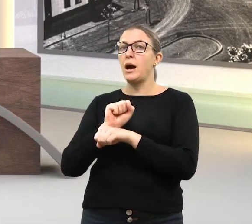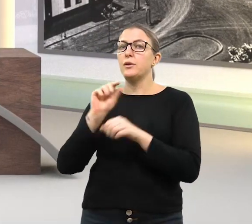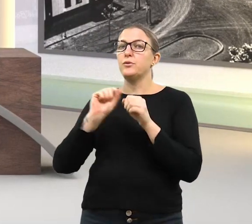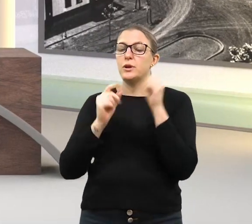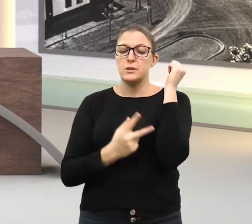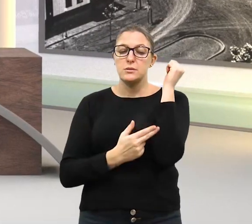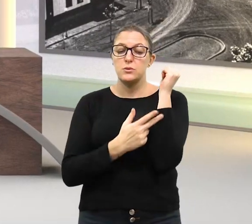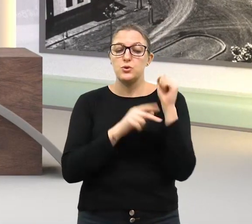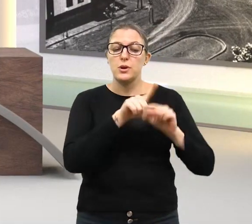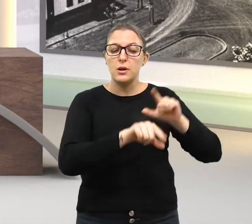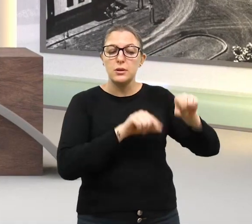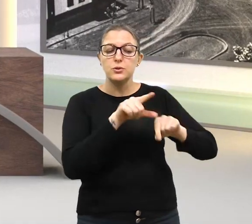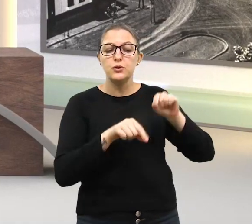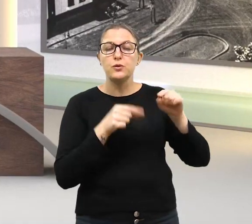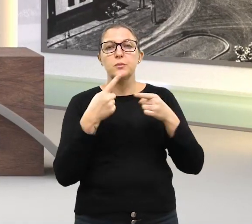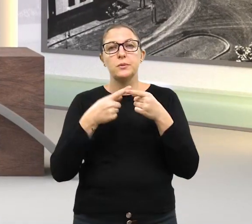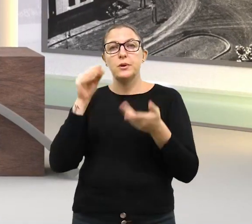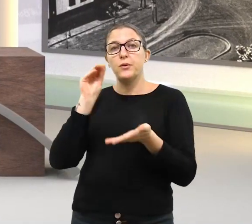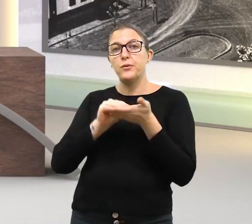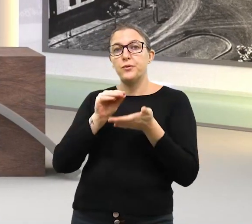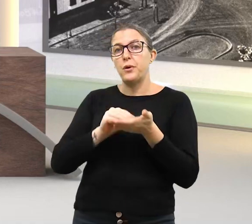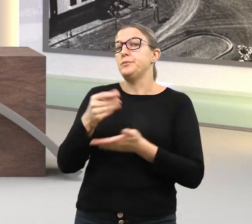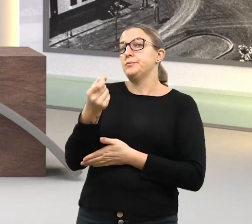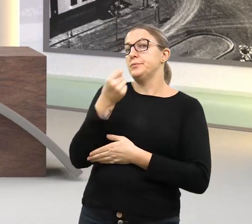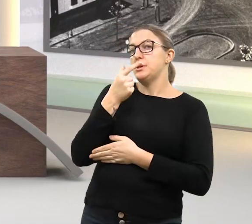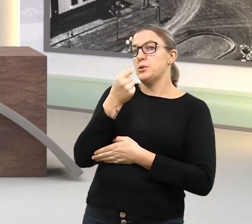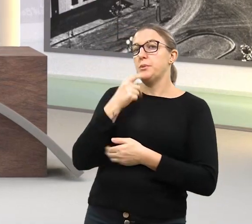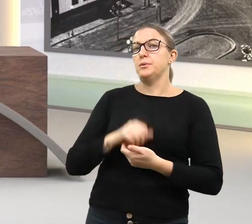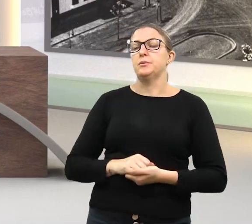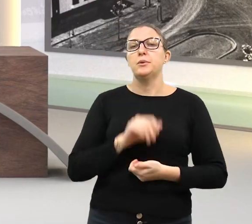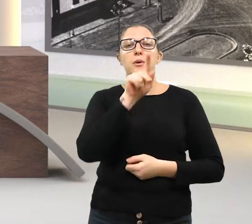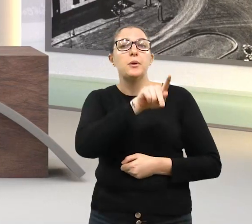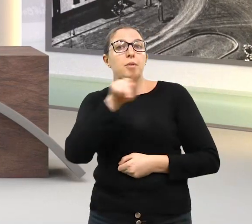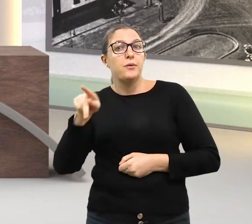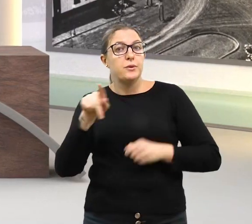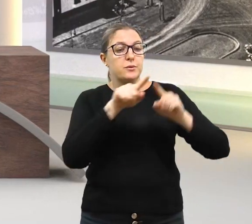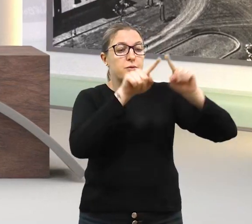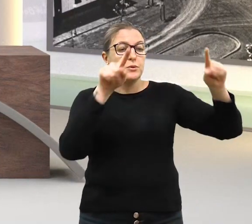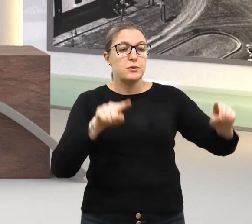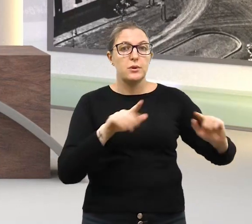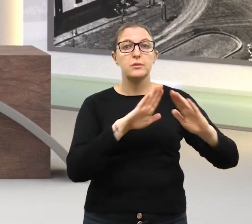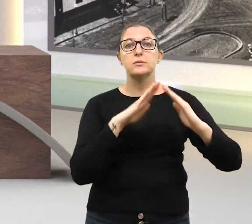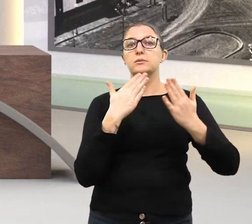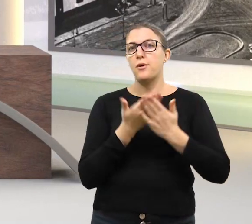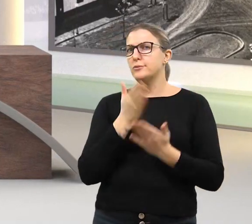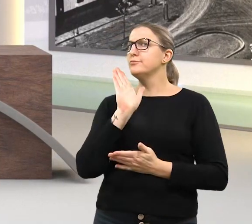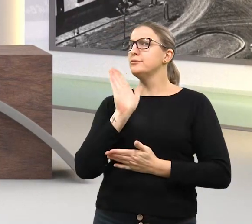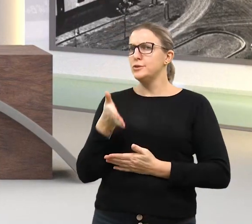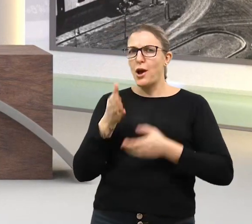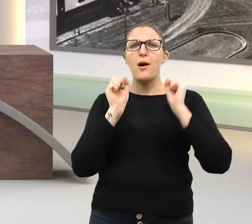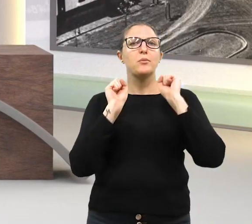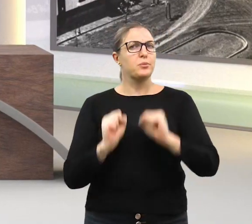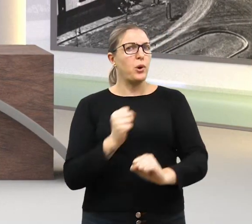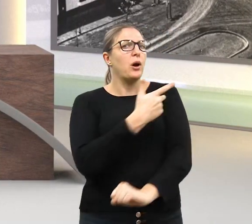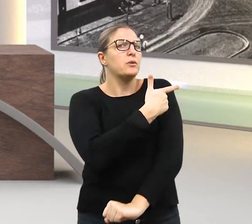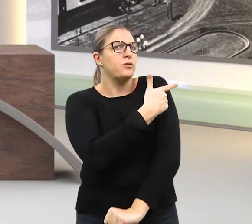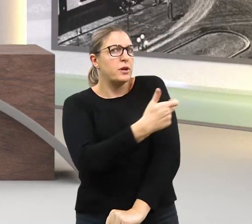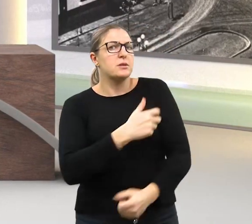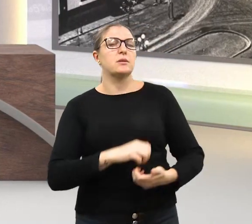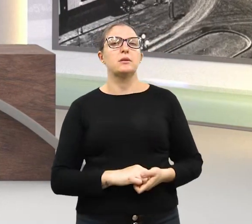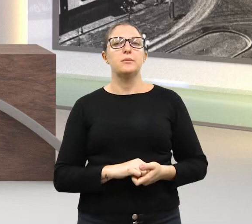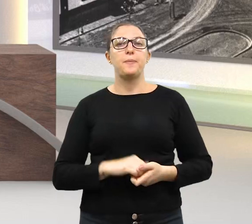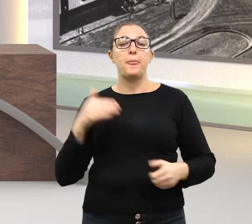cirurgias eletivas por falta de medicamentos. Professores e funcionários de escolas já podem ser